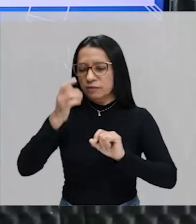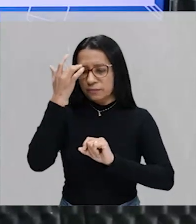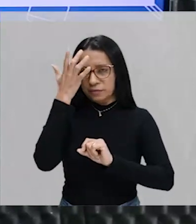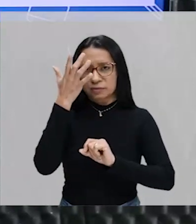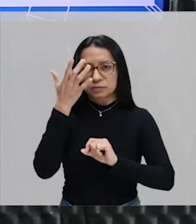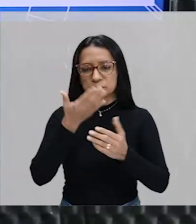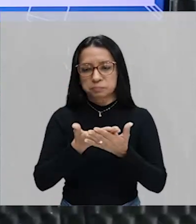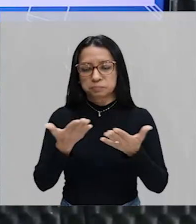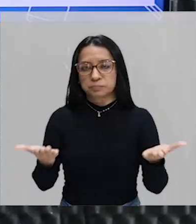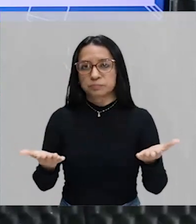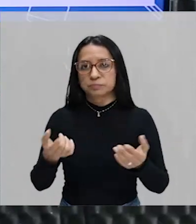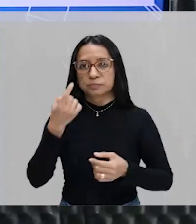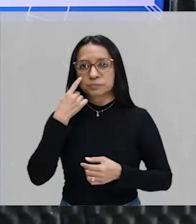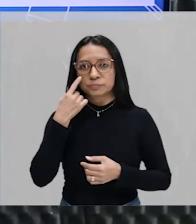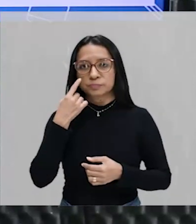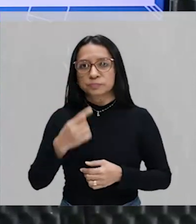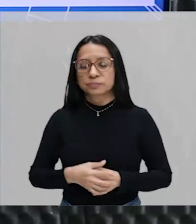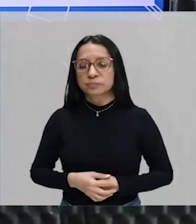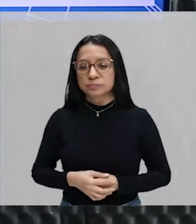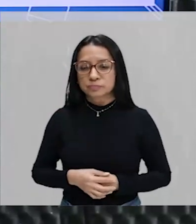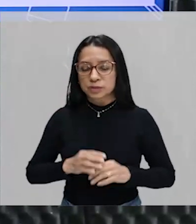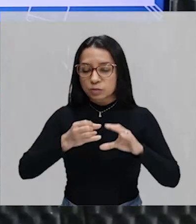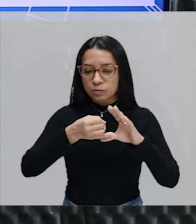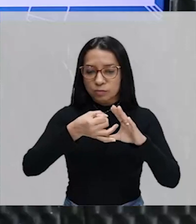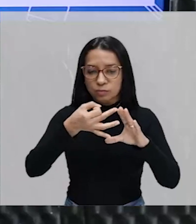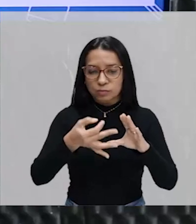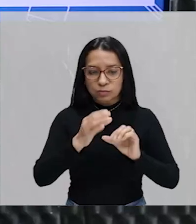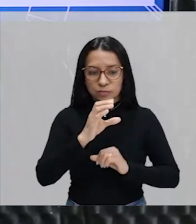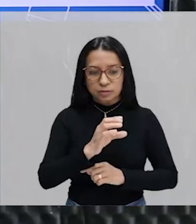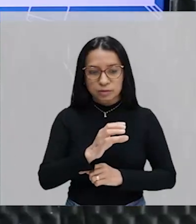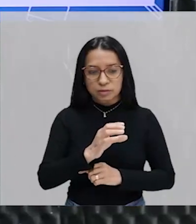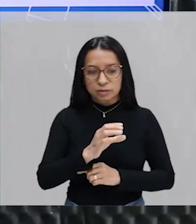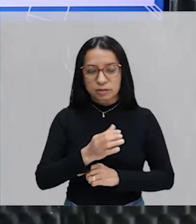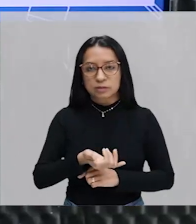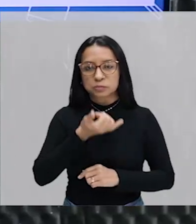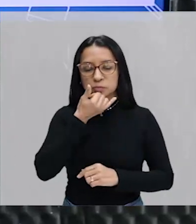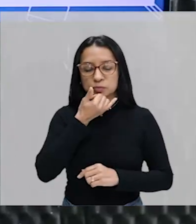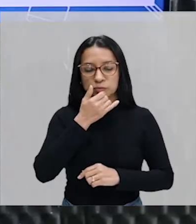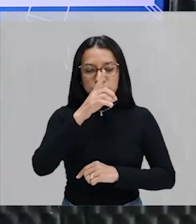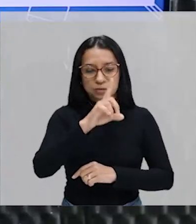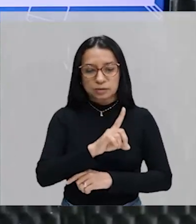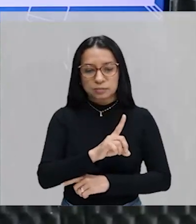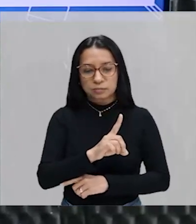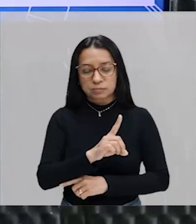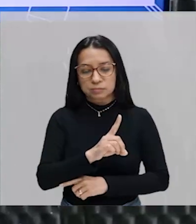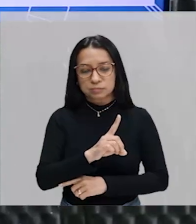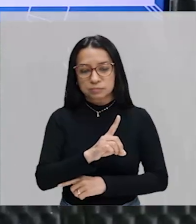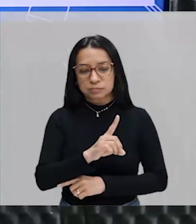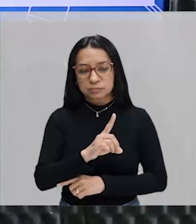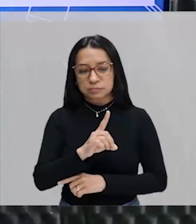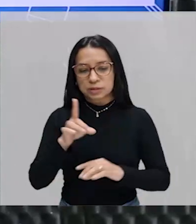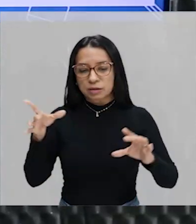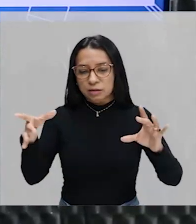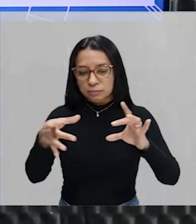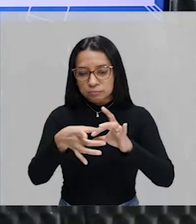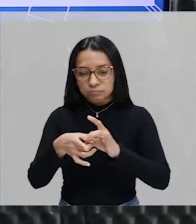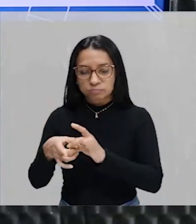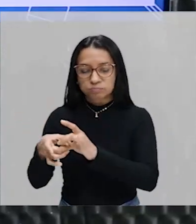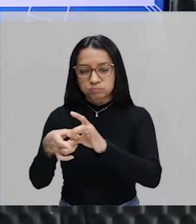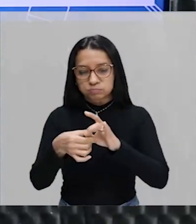fácil para você. Olha só esse conjunto C. Ou melhor, perdão, conjunto D. É a união dos três.